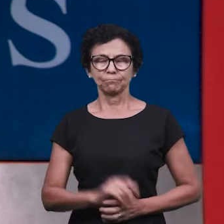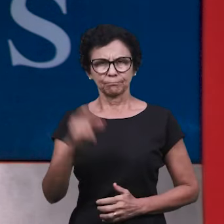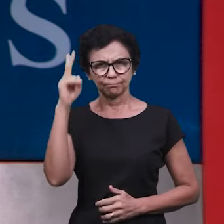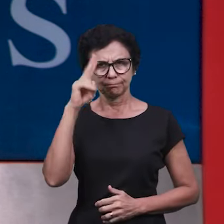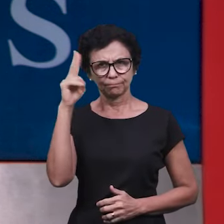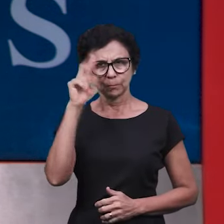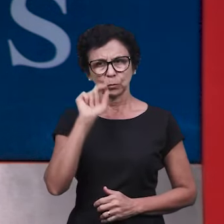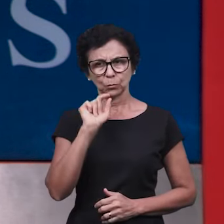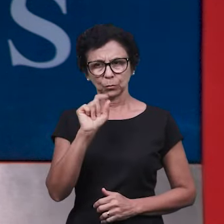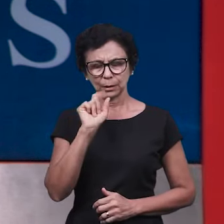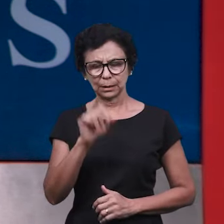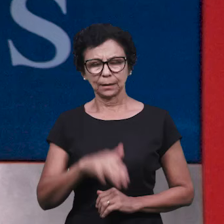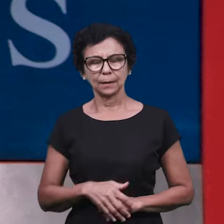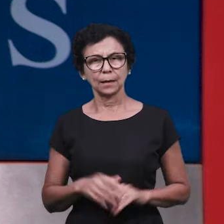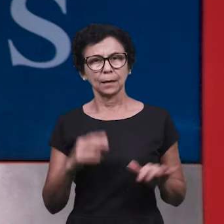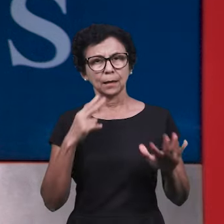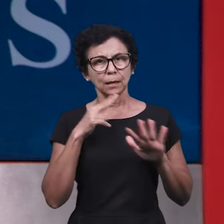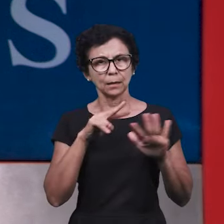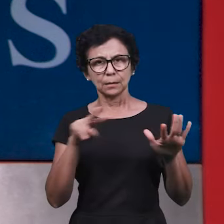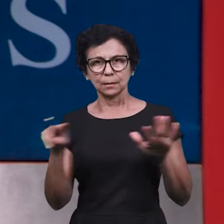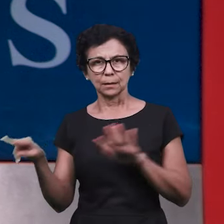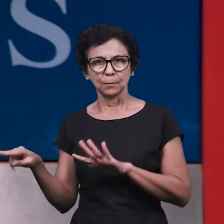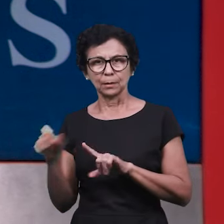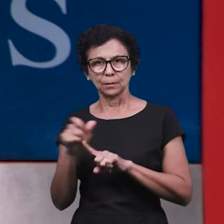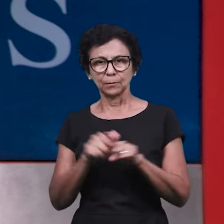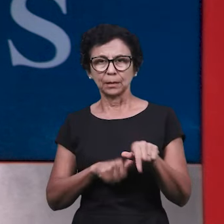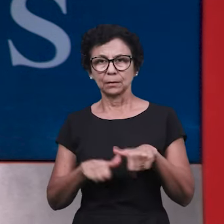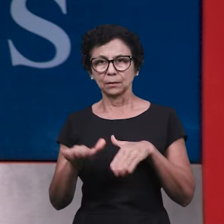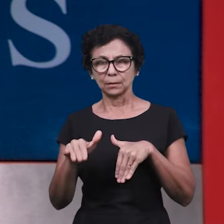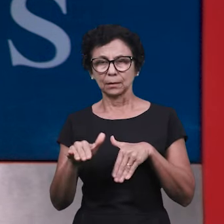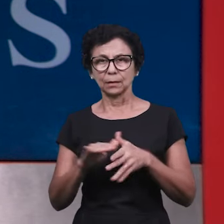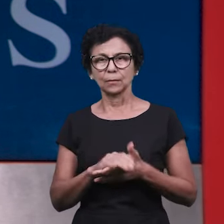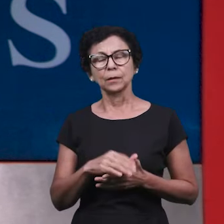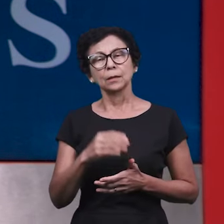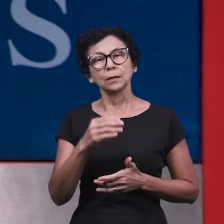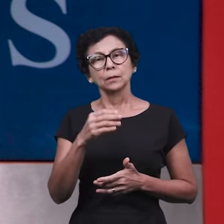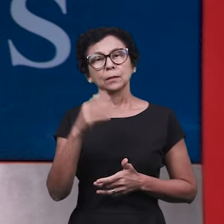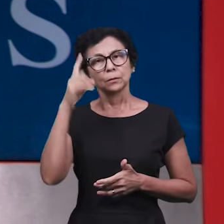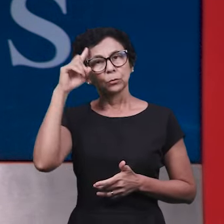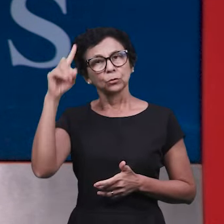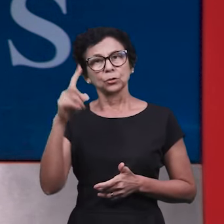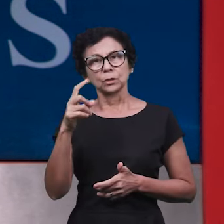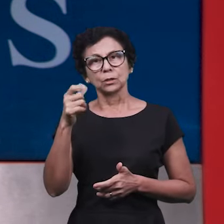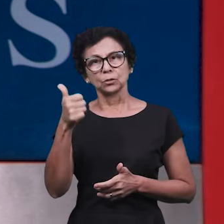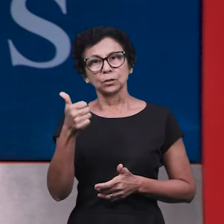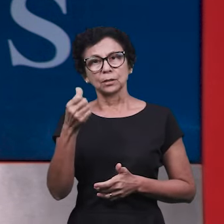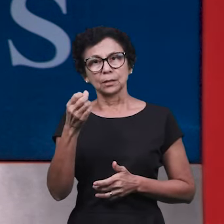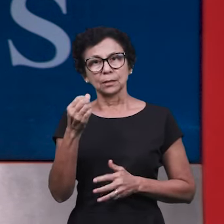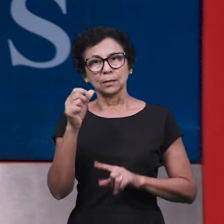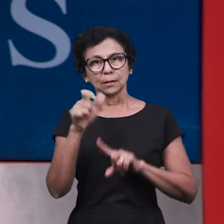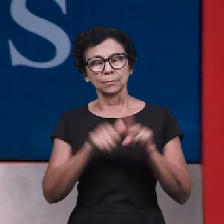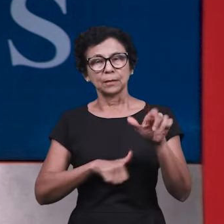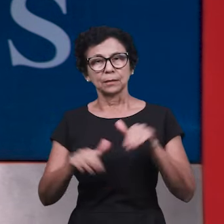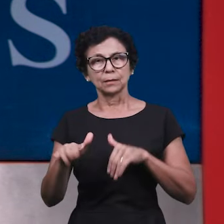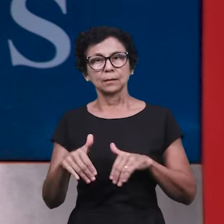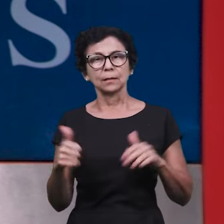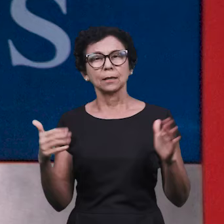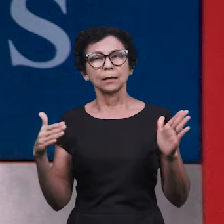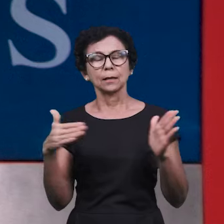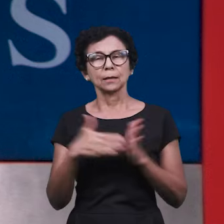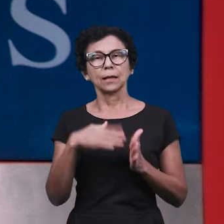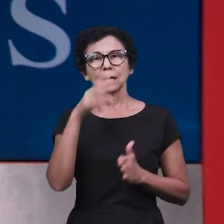lembrar o seguinte, durante toda essa semana de setembro, né, de 16 de setembro até sábado, dia 21 de setembro, durante toda essa semana,